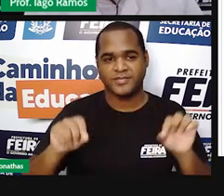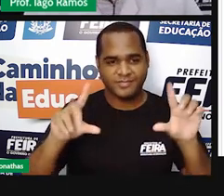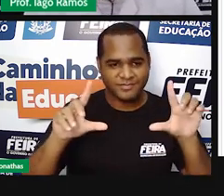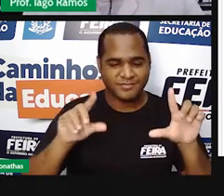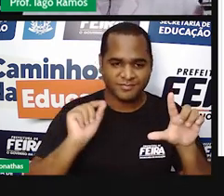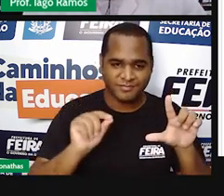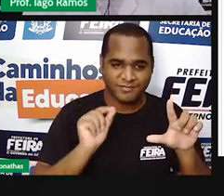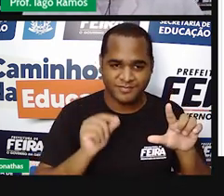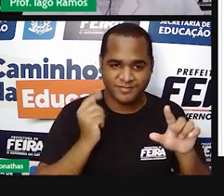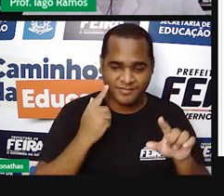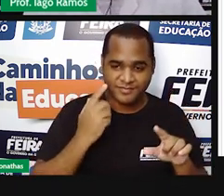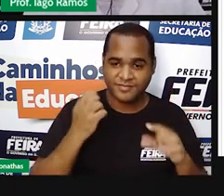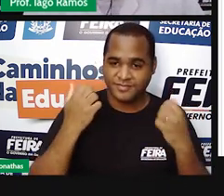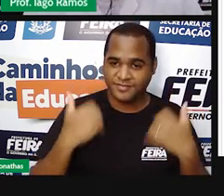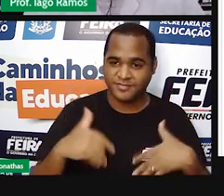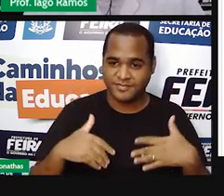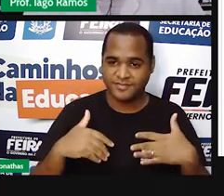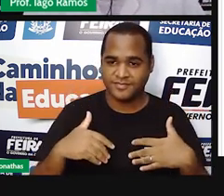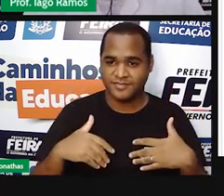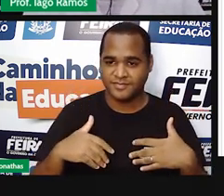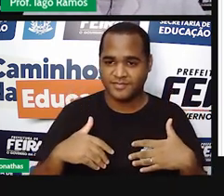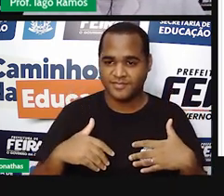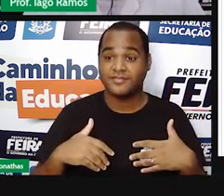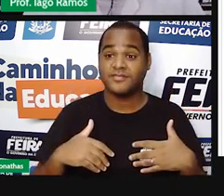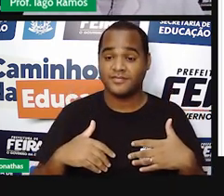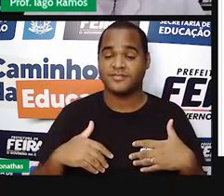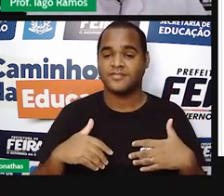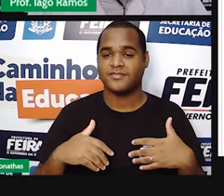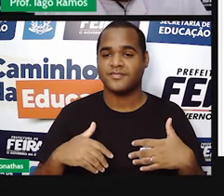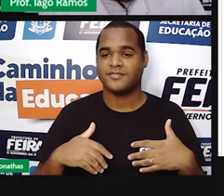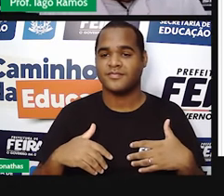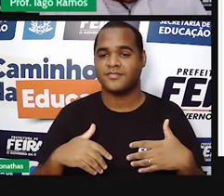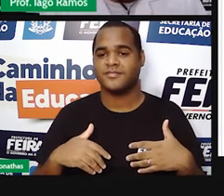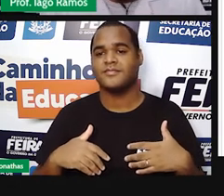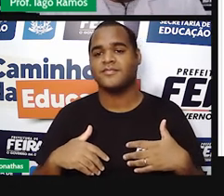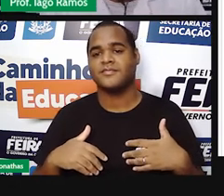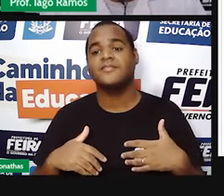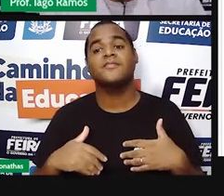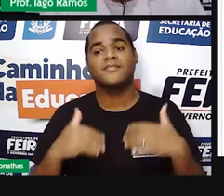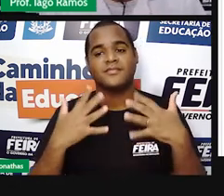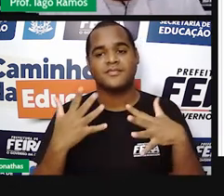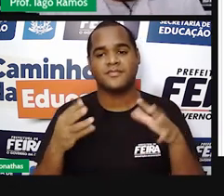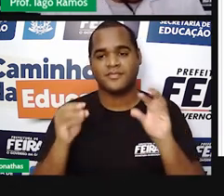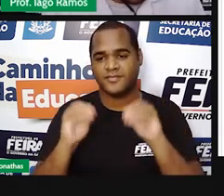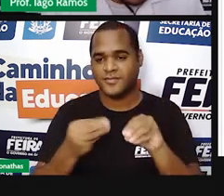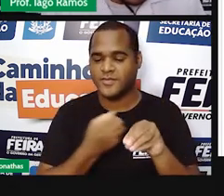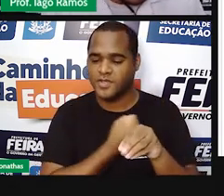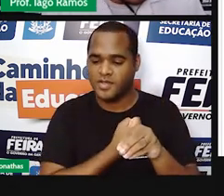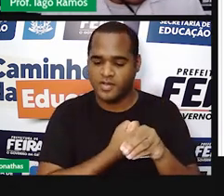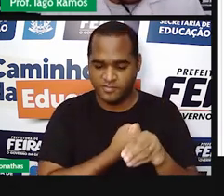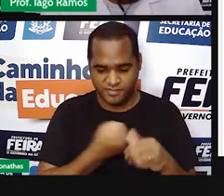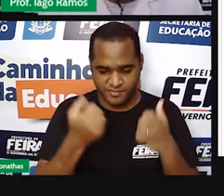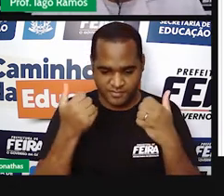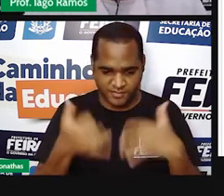Olha só. Qual é a observação? É que os números inteiros